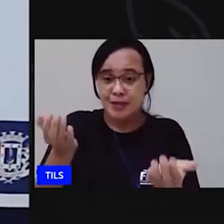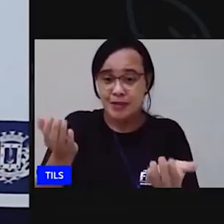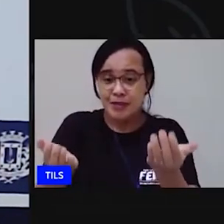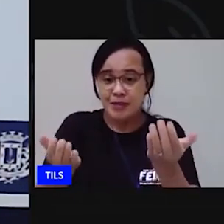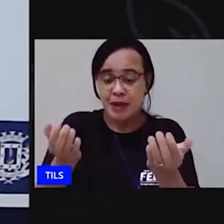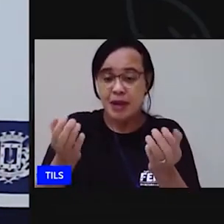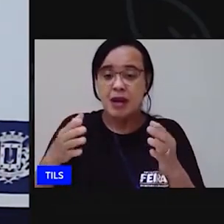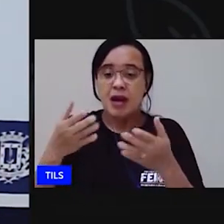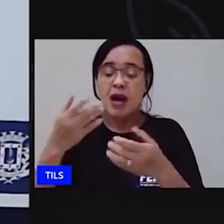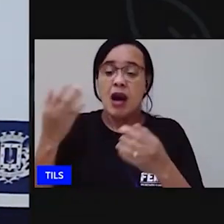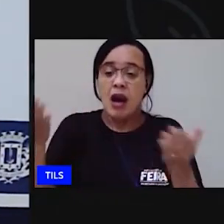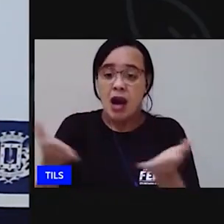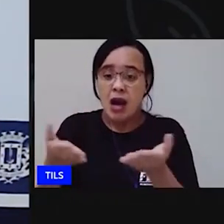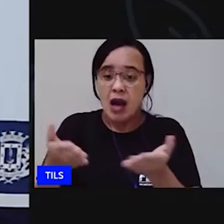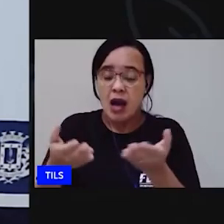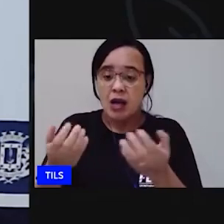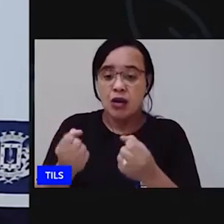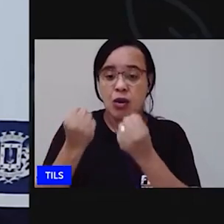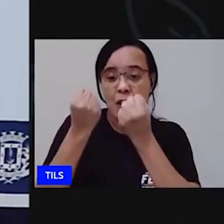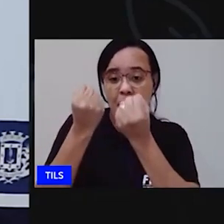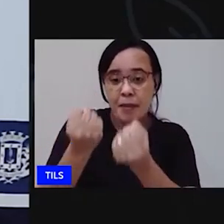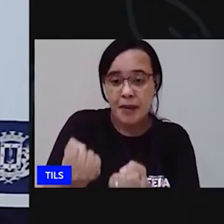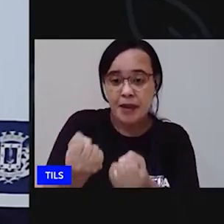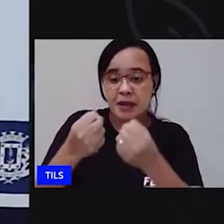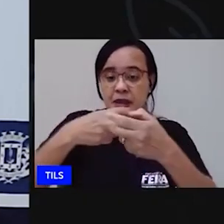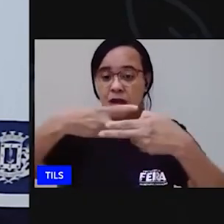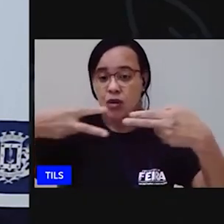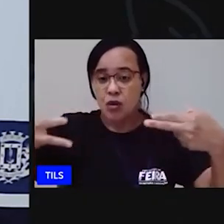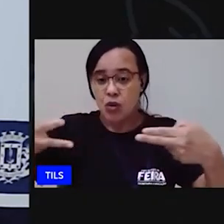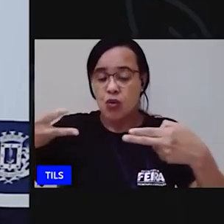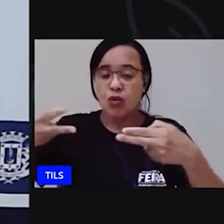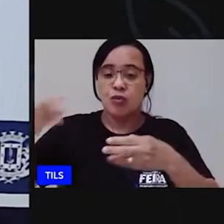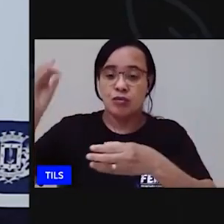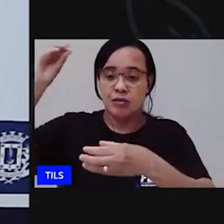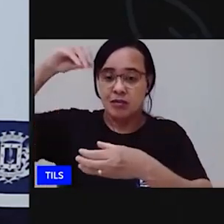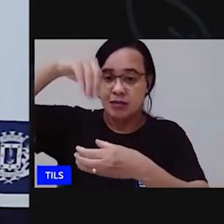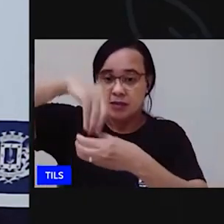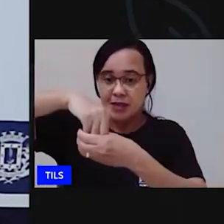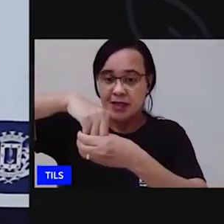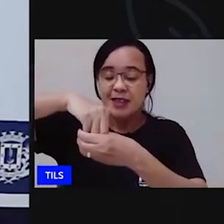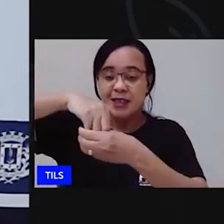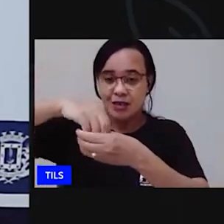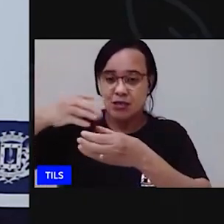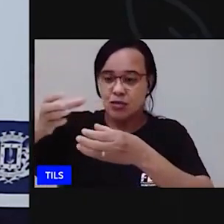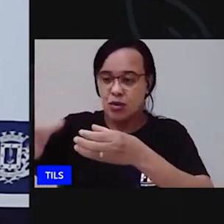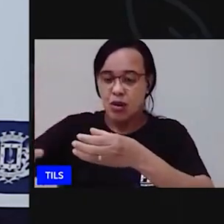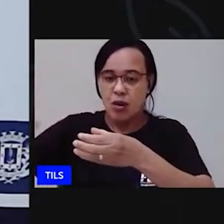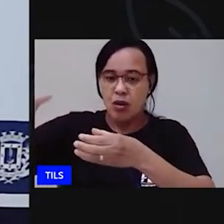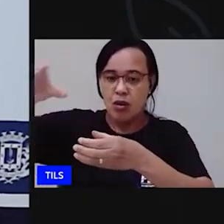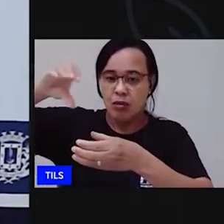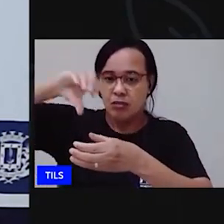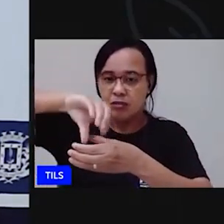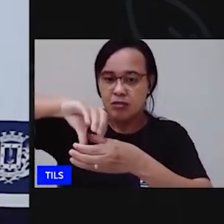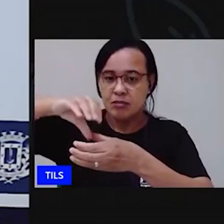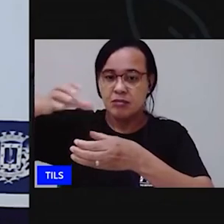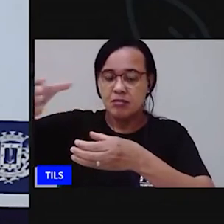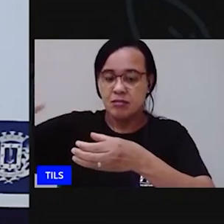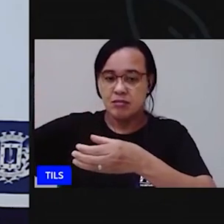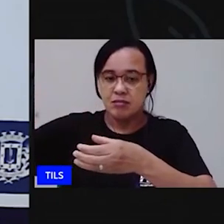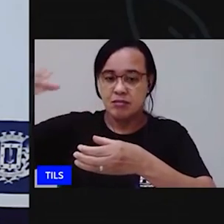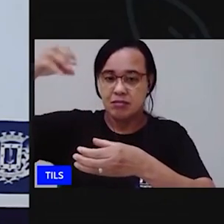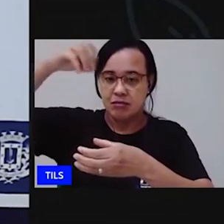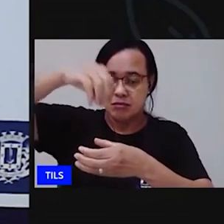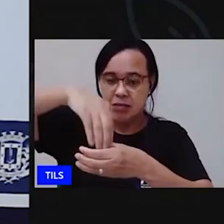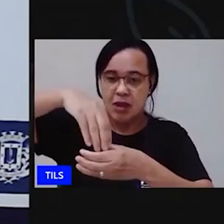pesar alguns objetos. Vamos colocar alguns objetos aqui dentro para ver qual é o objeto